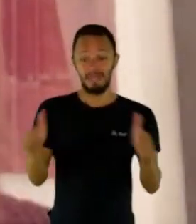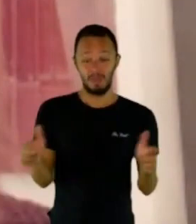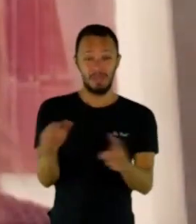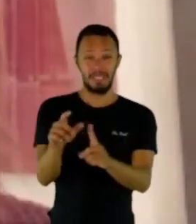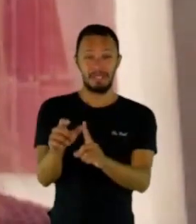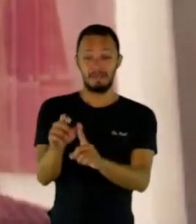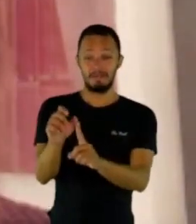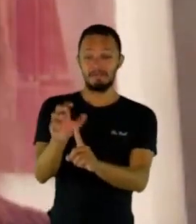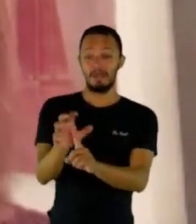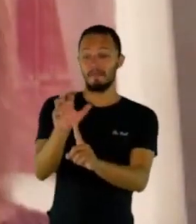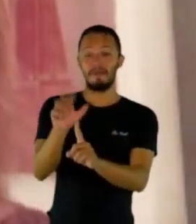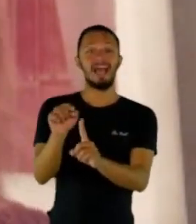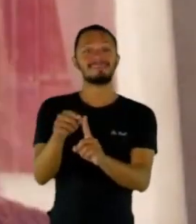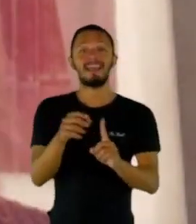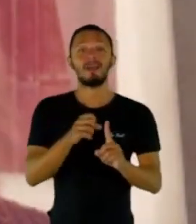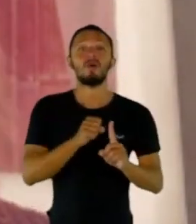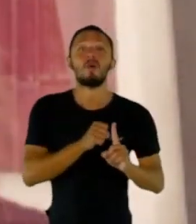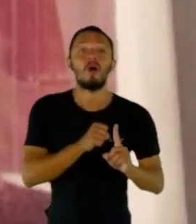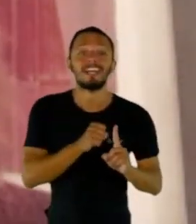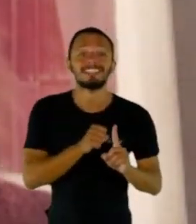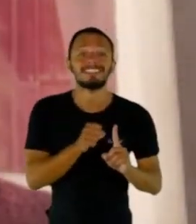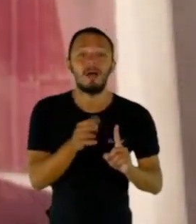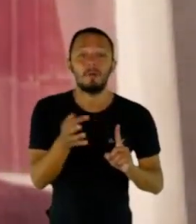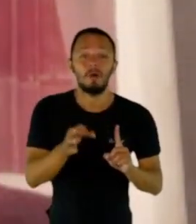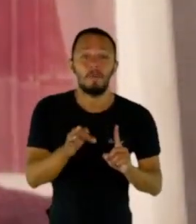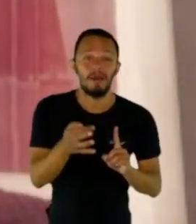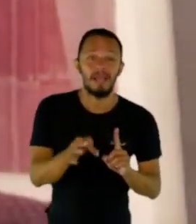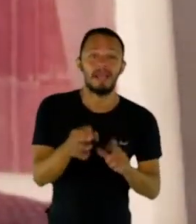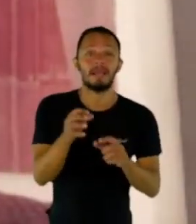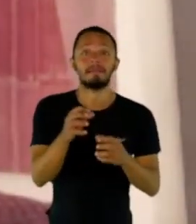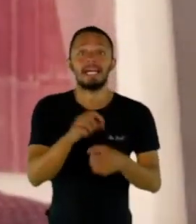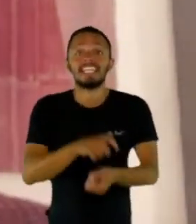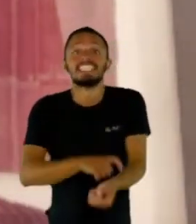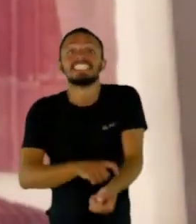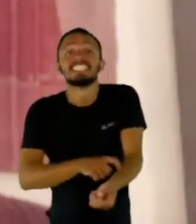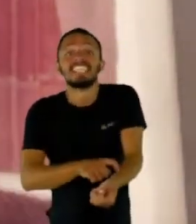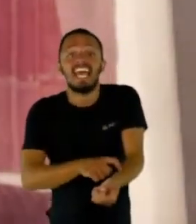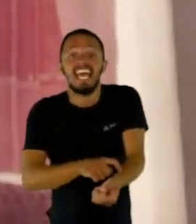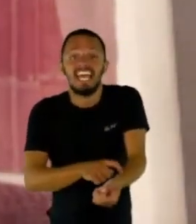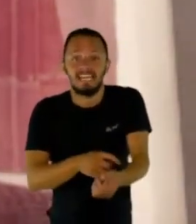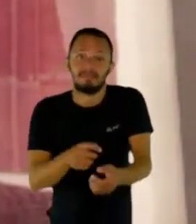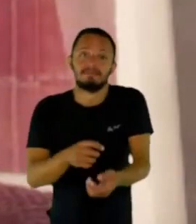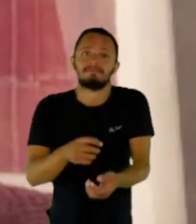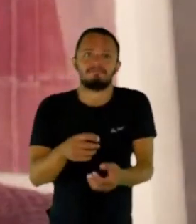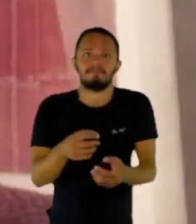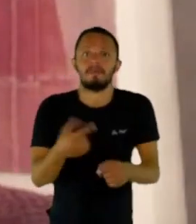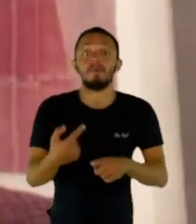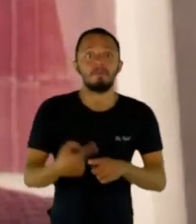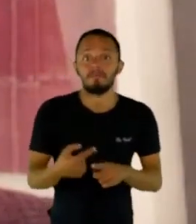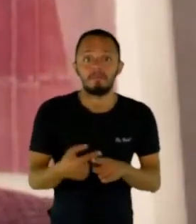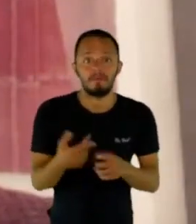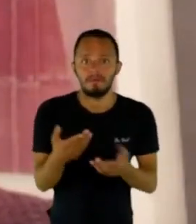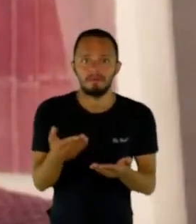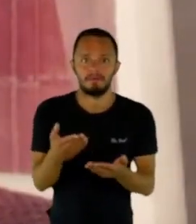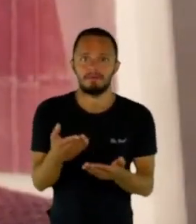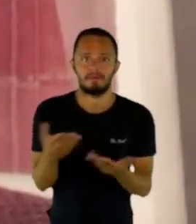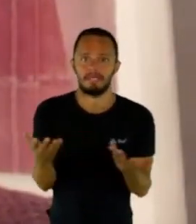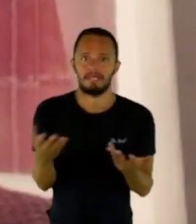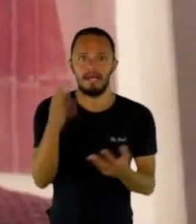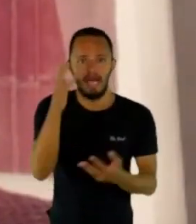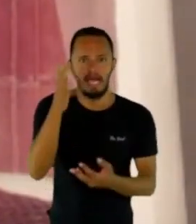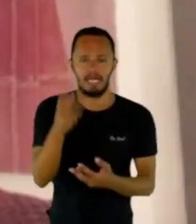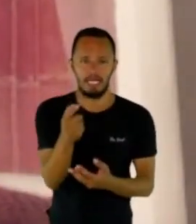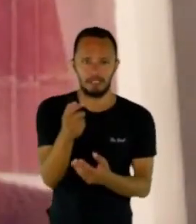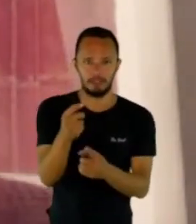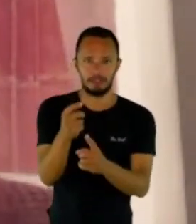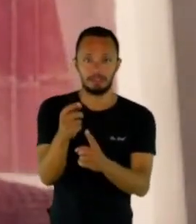tendo problemas de coração, problemas de estresse... Pra quê, gente? Né? Essa mania de perfeição nossa, de não delegar nada